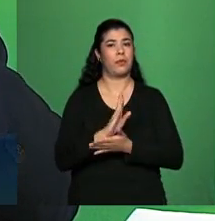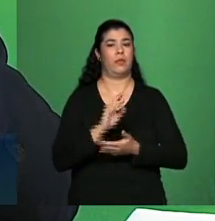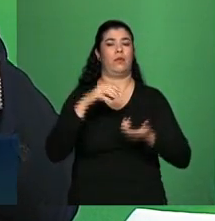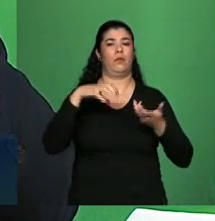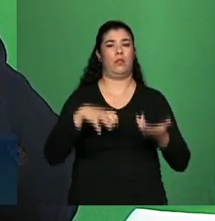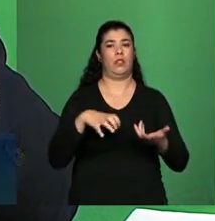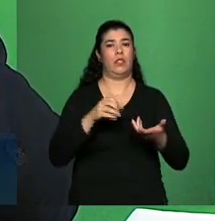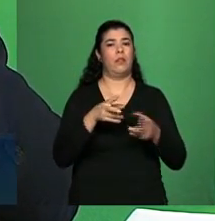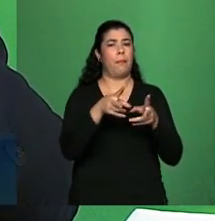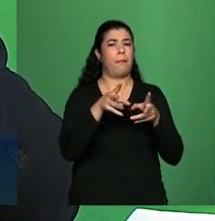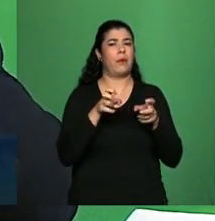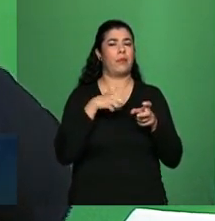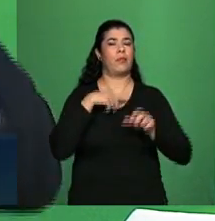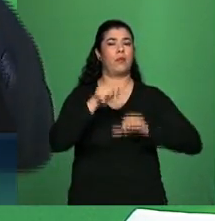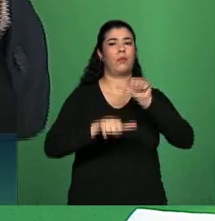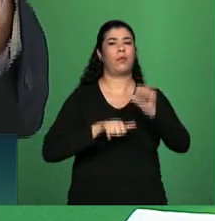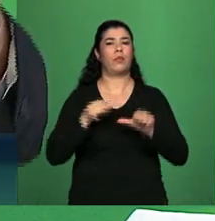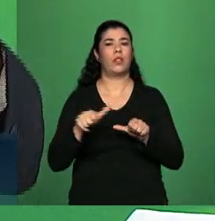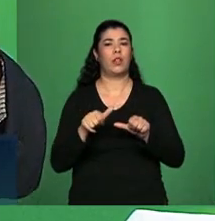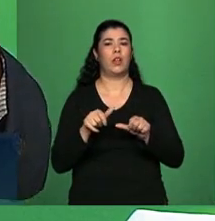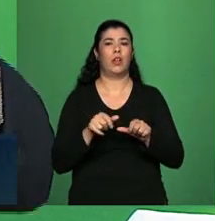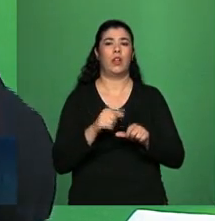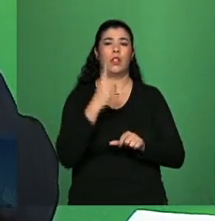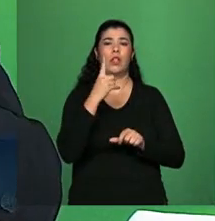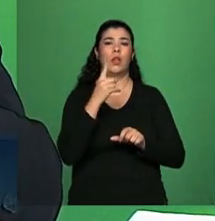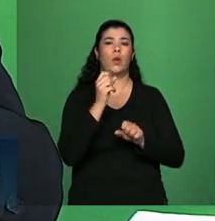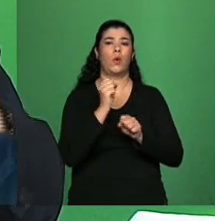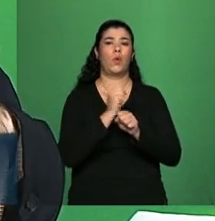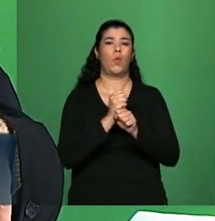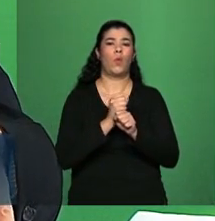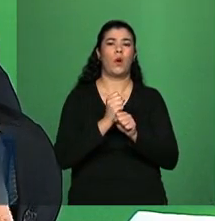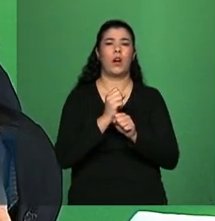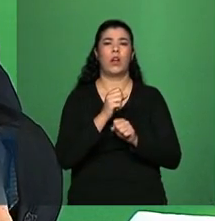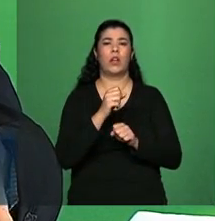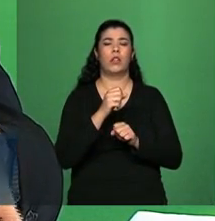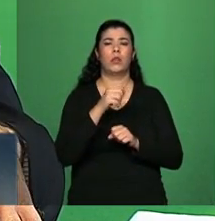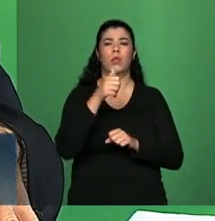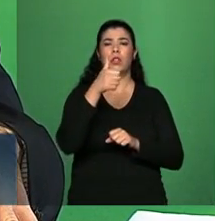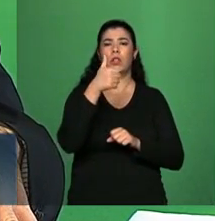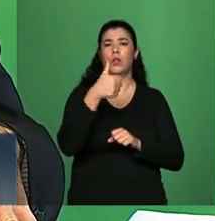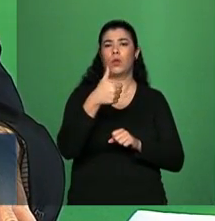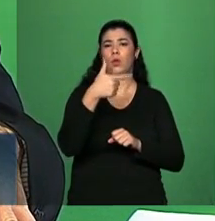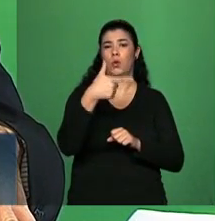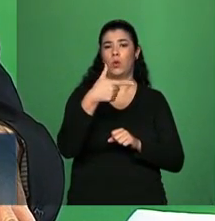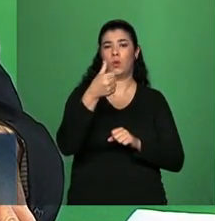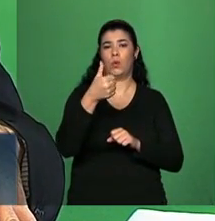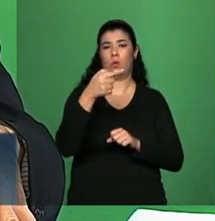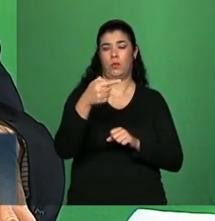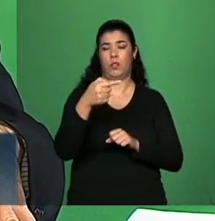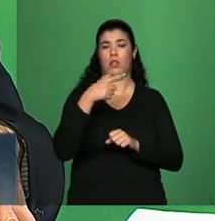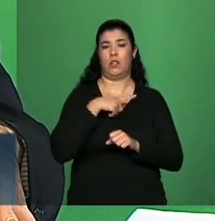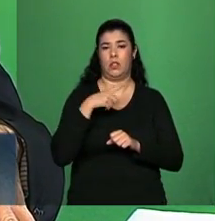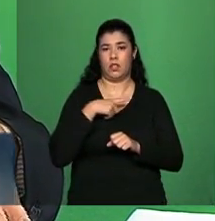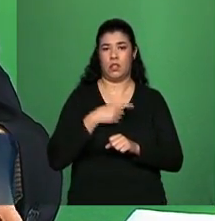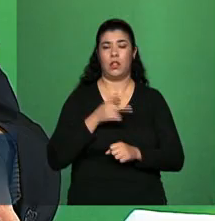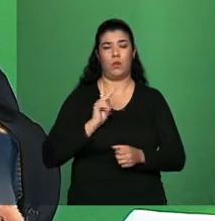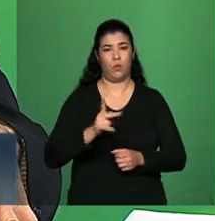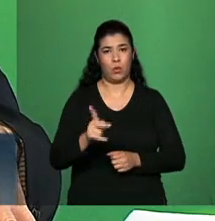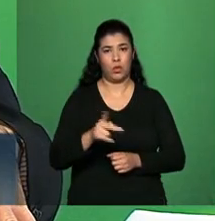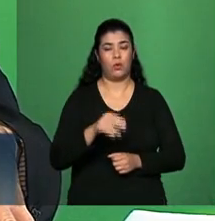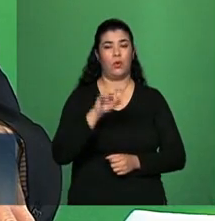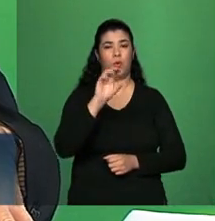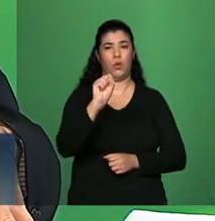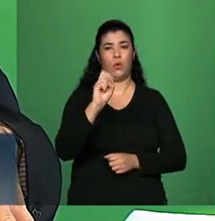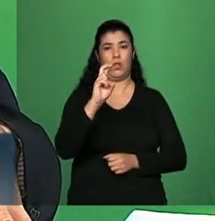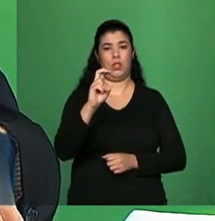reparar, só vai mudar o número daqui em um ano e meio, em 2017. Então, está valendo exatamente o 85,95. A gente tem